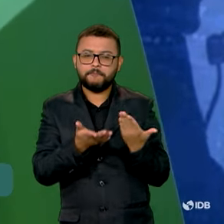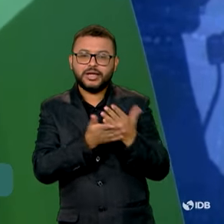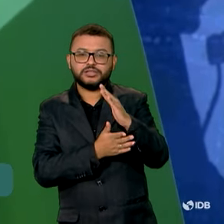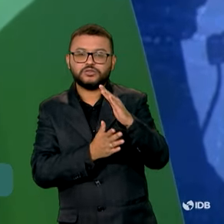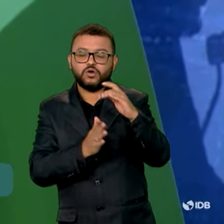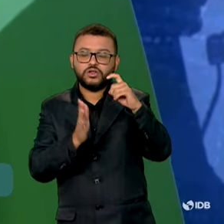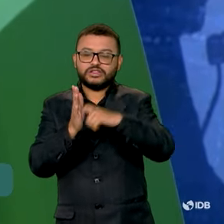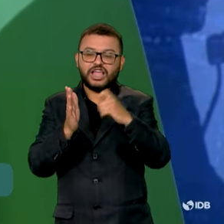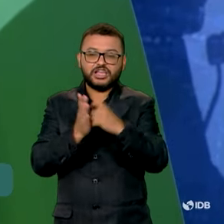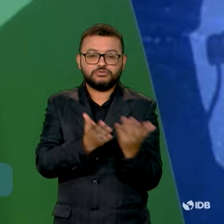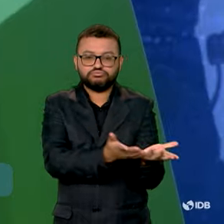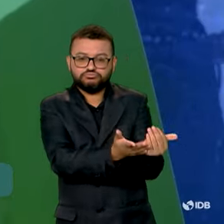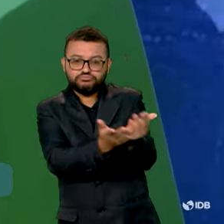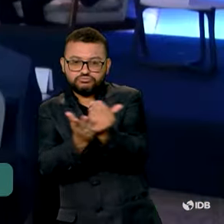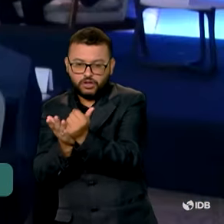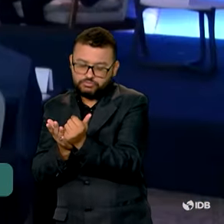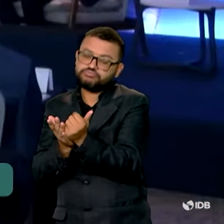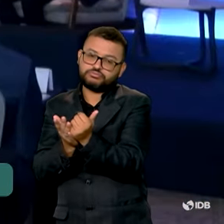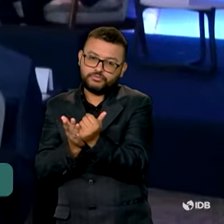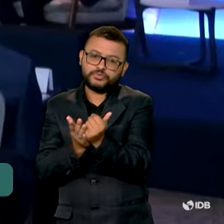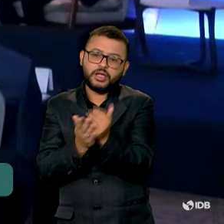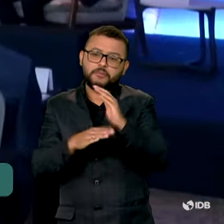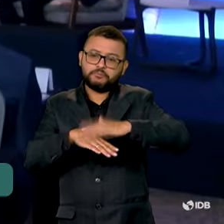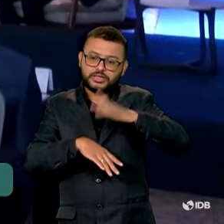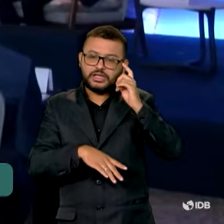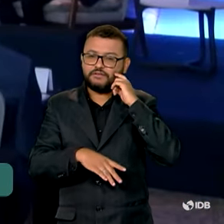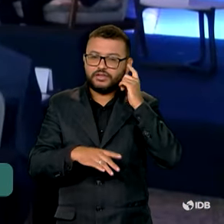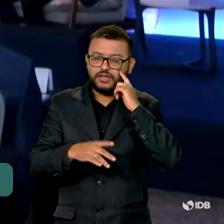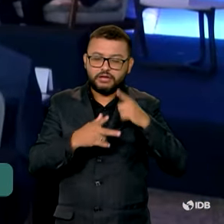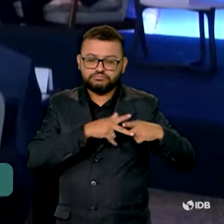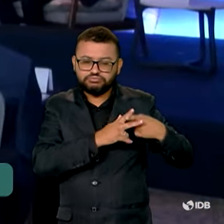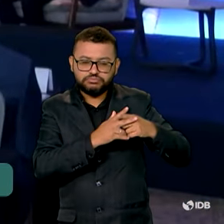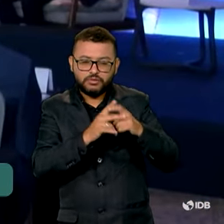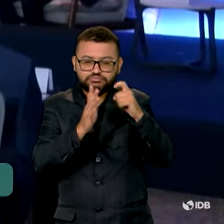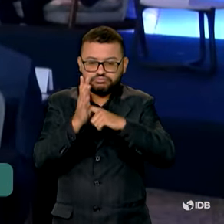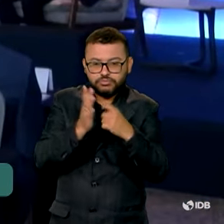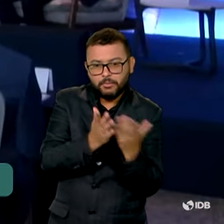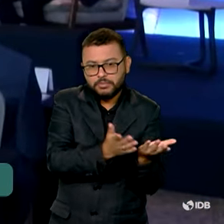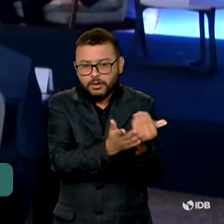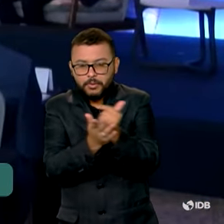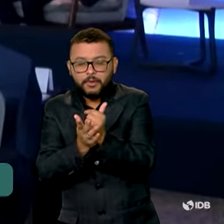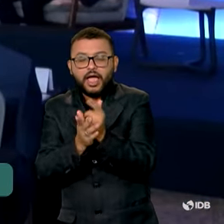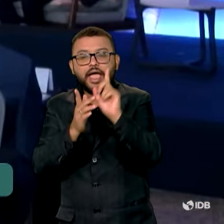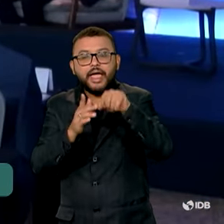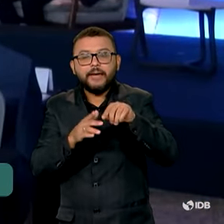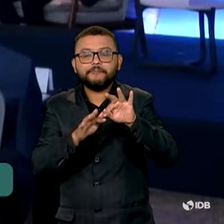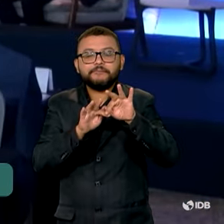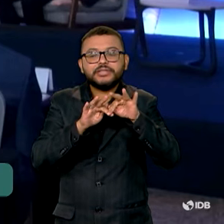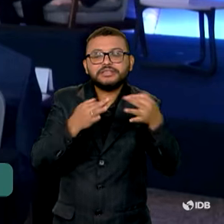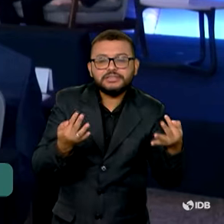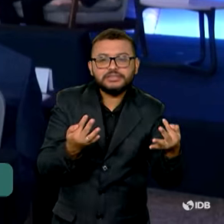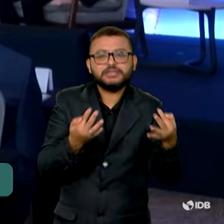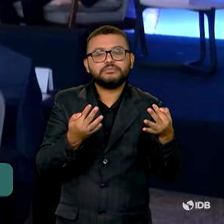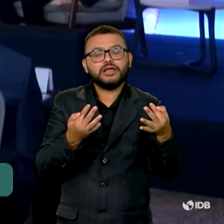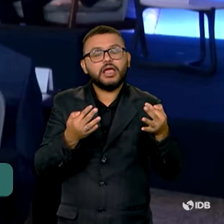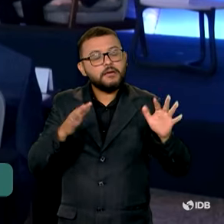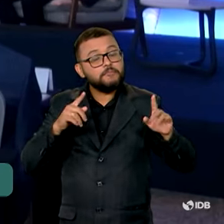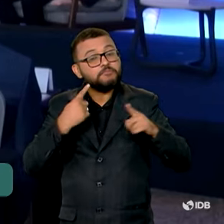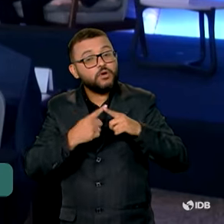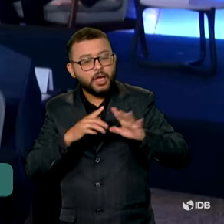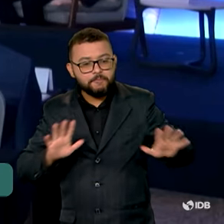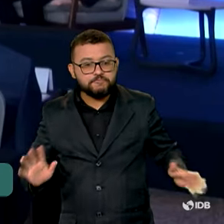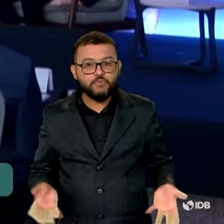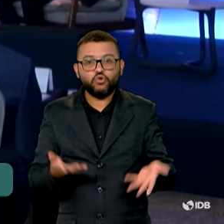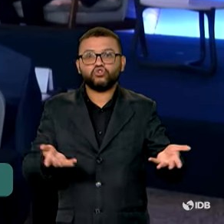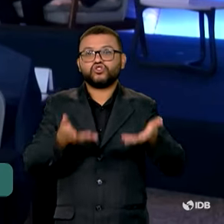reforma tributária, que é uma reforma que simplifica e estimula